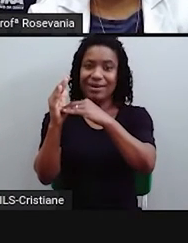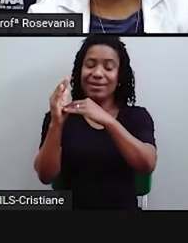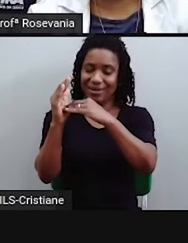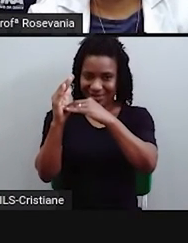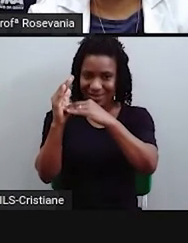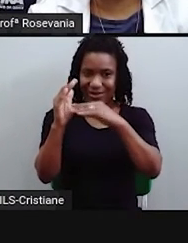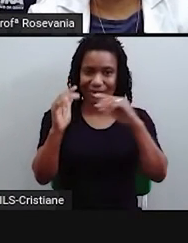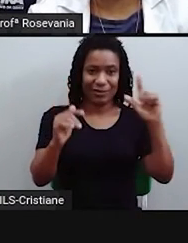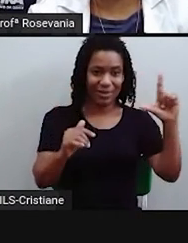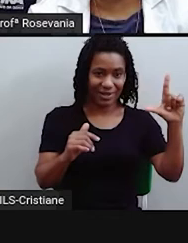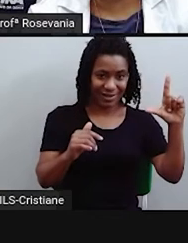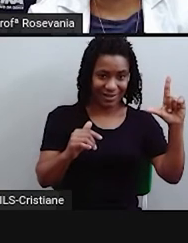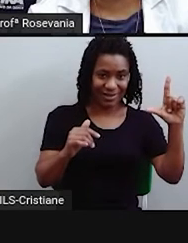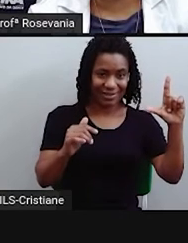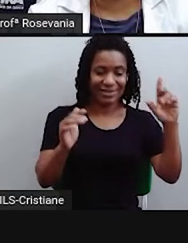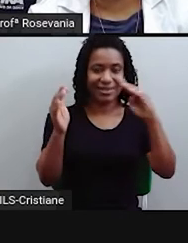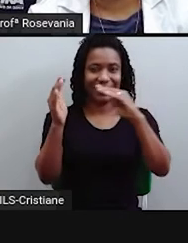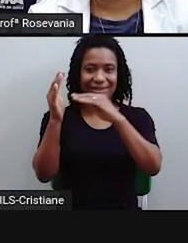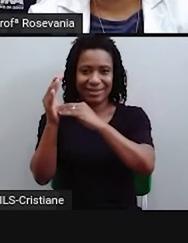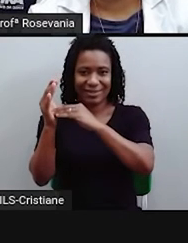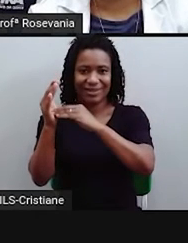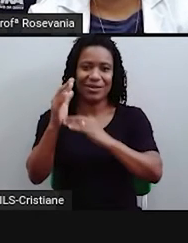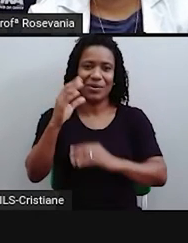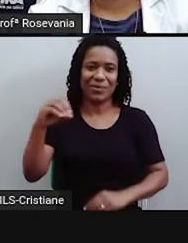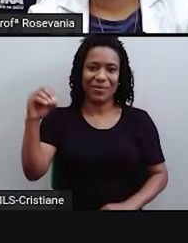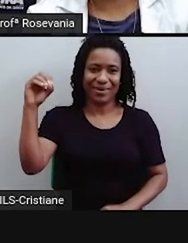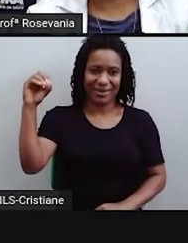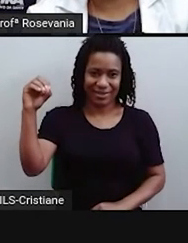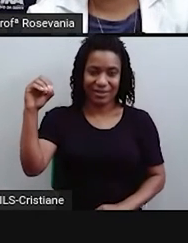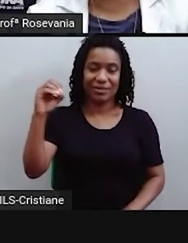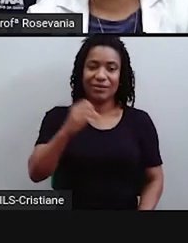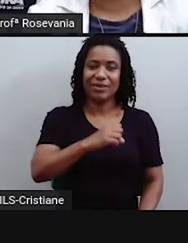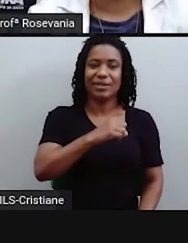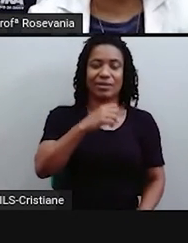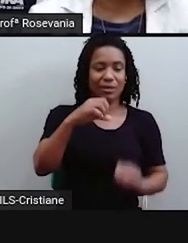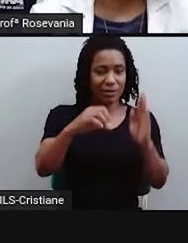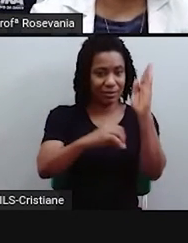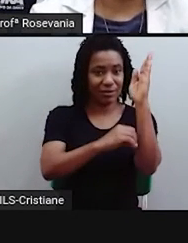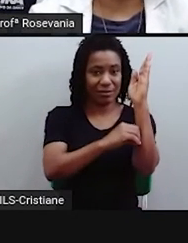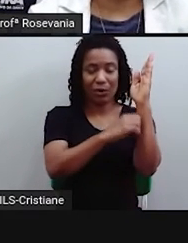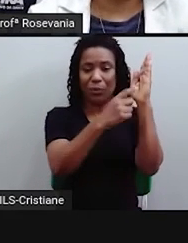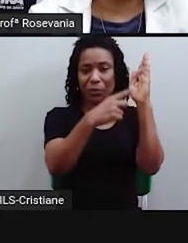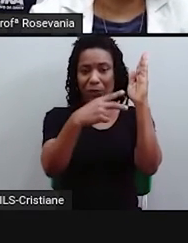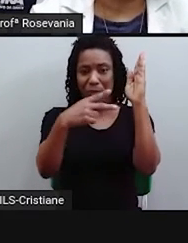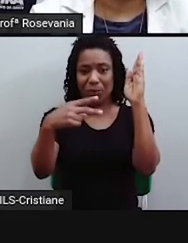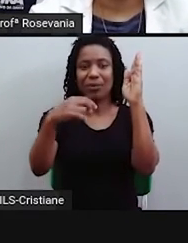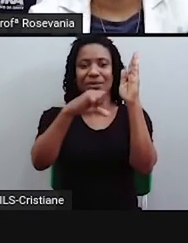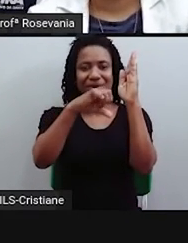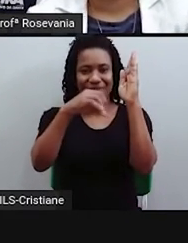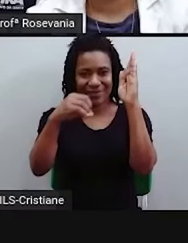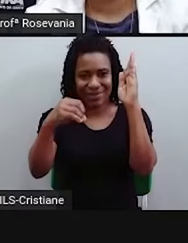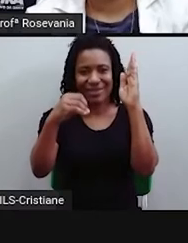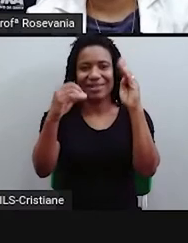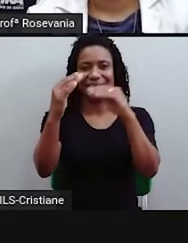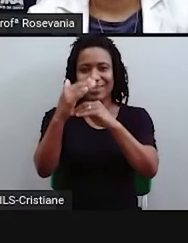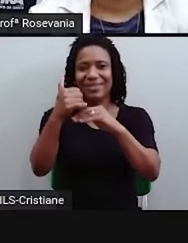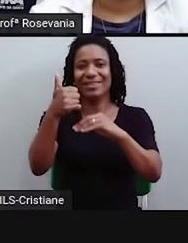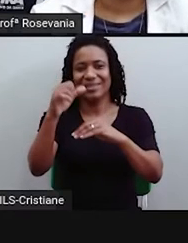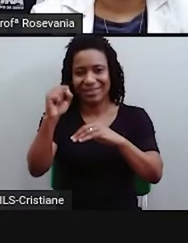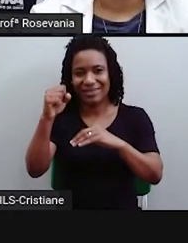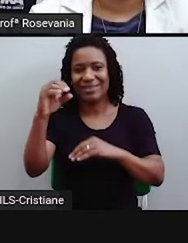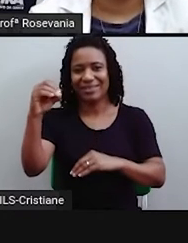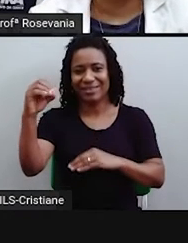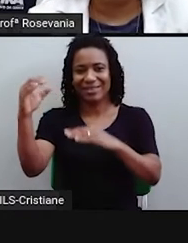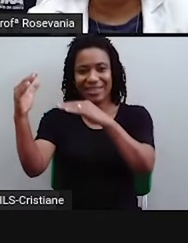aí eu vou zero grau, um grau, dois graus, três graus, 90, 100, 160, 170,